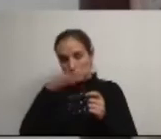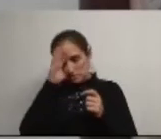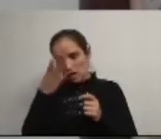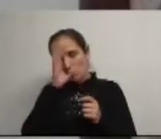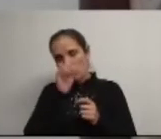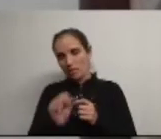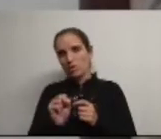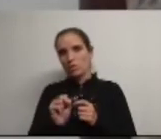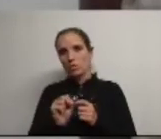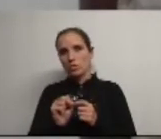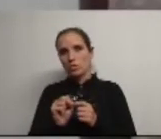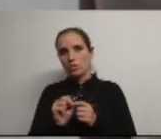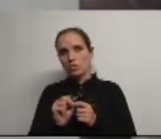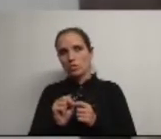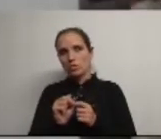governo